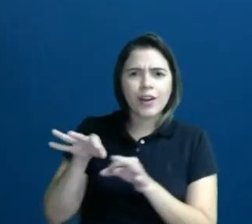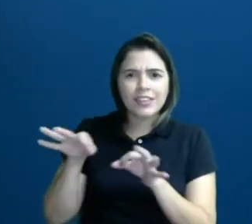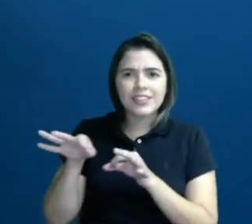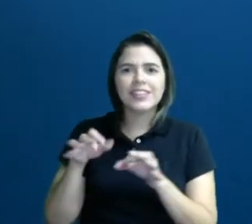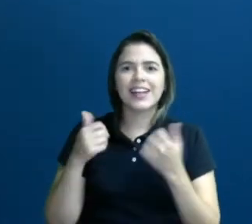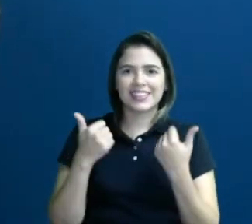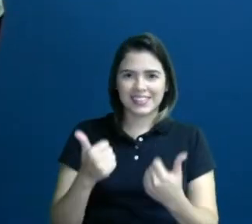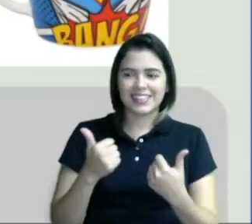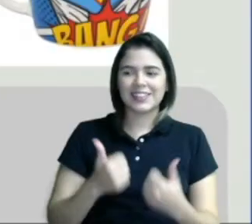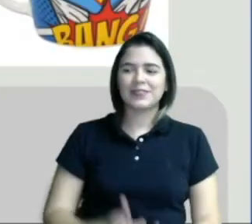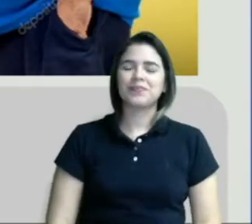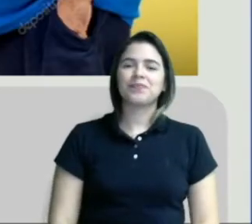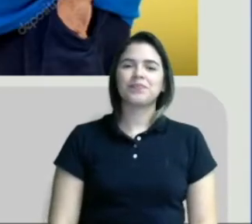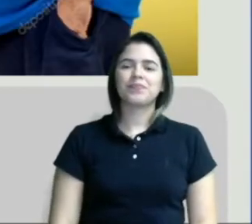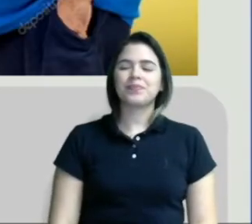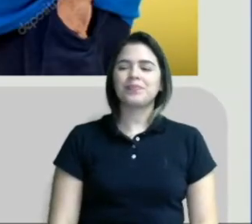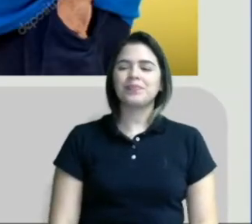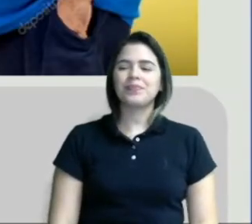Né?